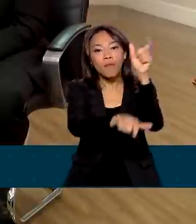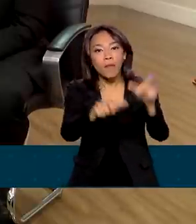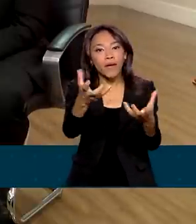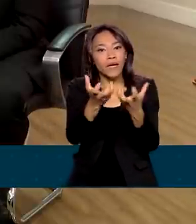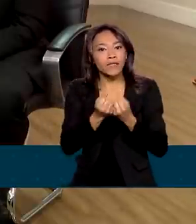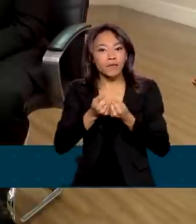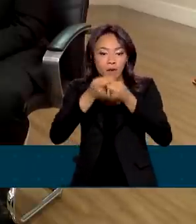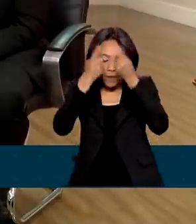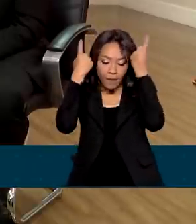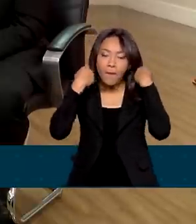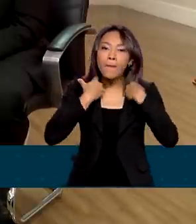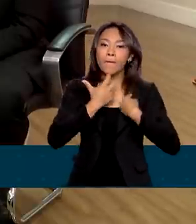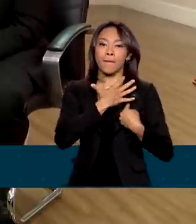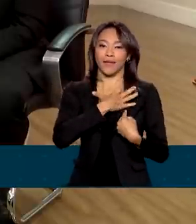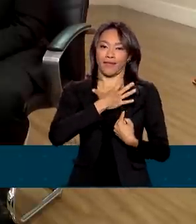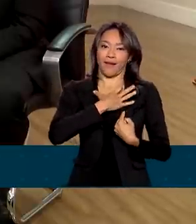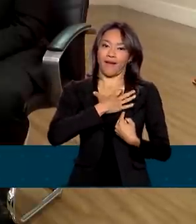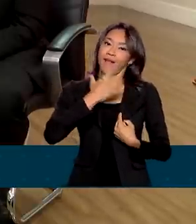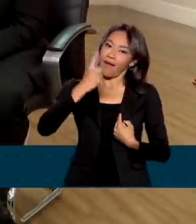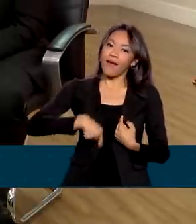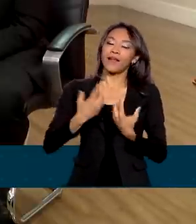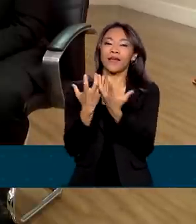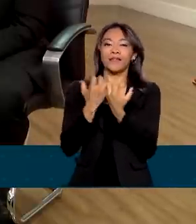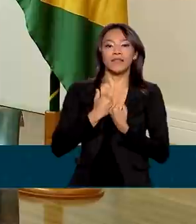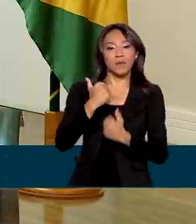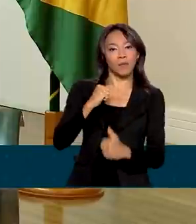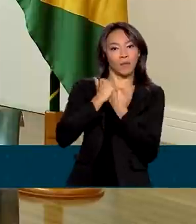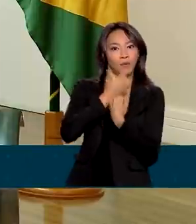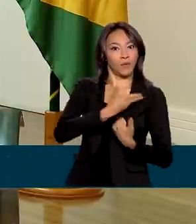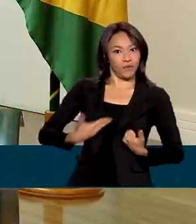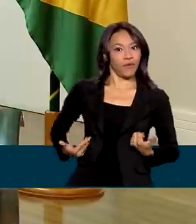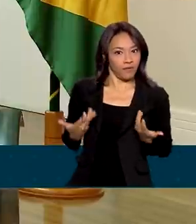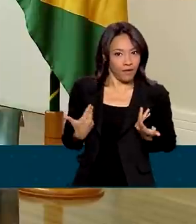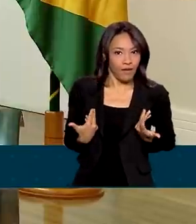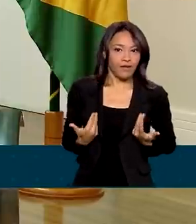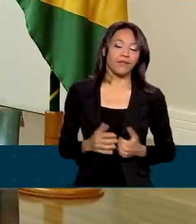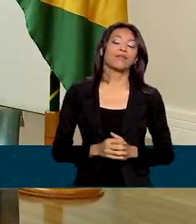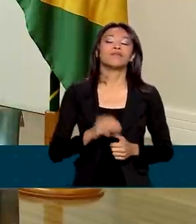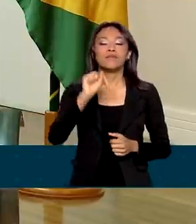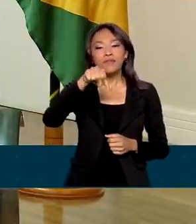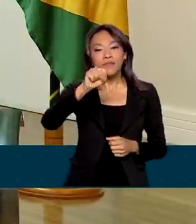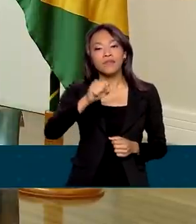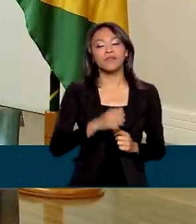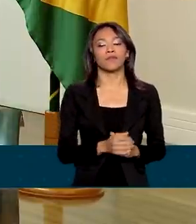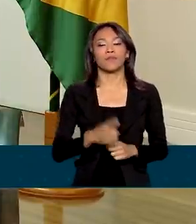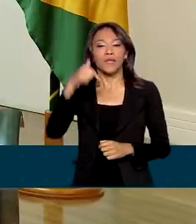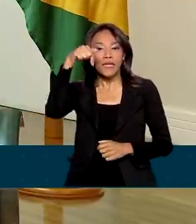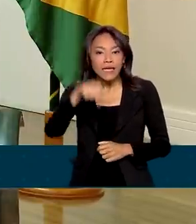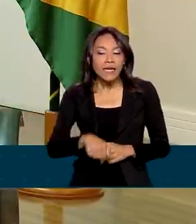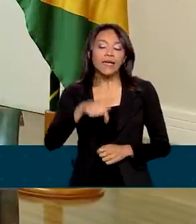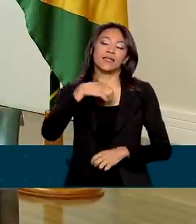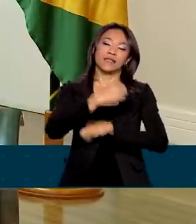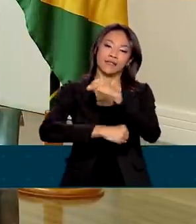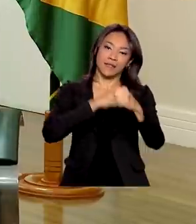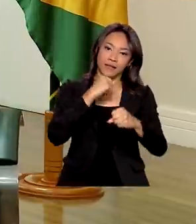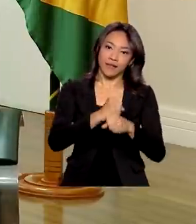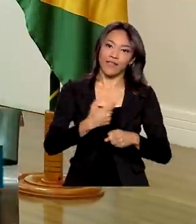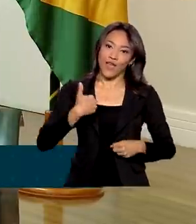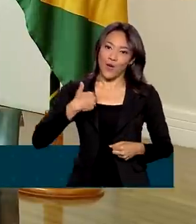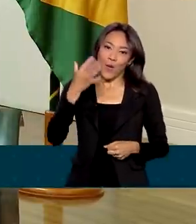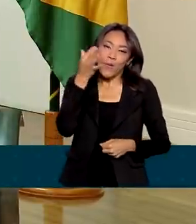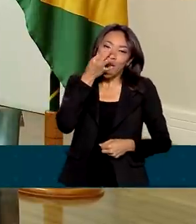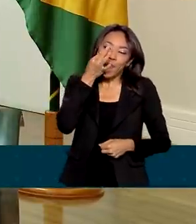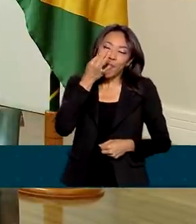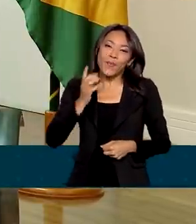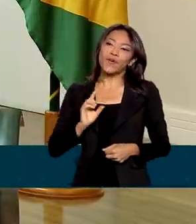medalhas, eram bolsistas do Bolsa Atleta, né? Isso mesmo, Mariana. Esse ano eu tive a oportunidade, inclusive, de estar presente lá em